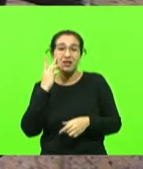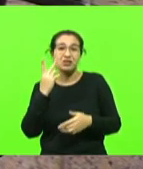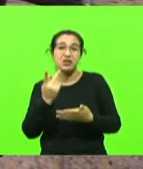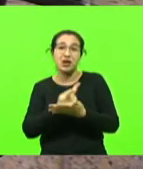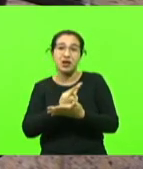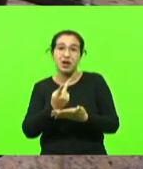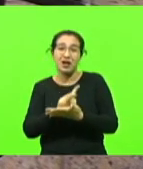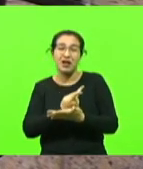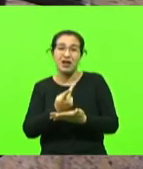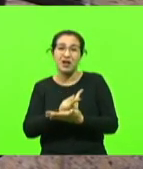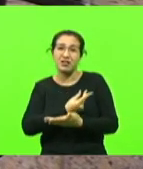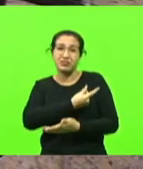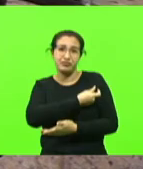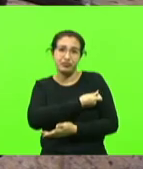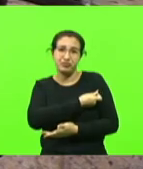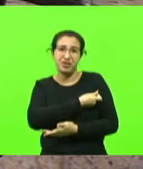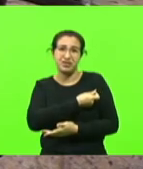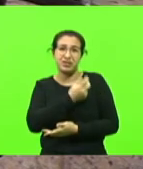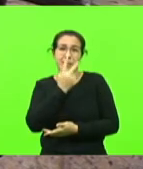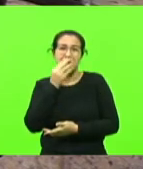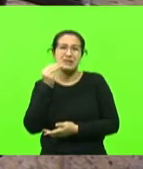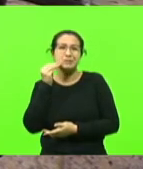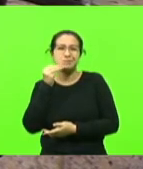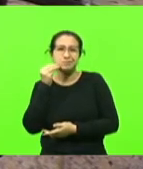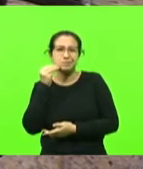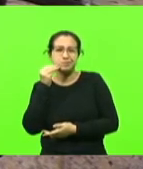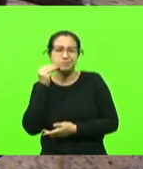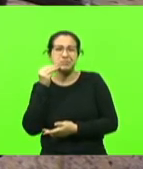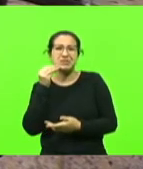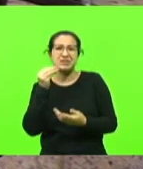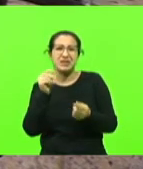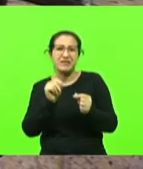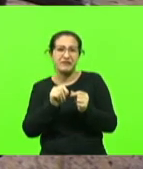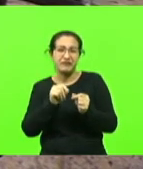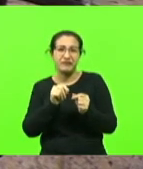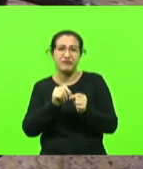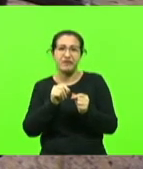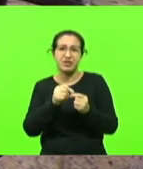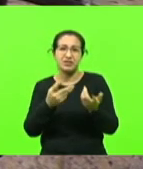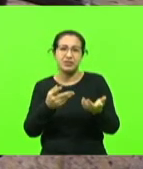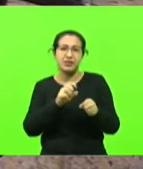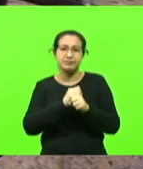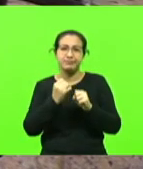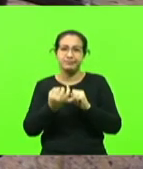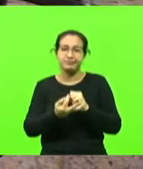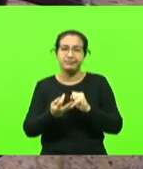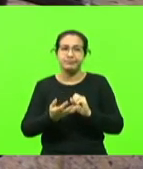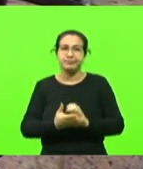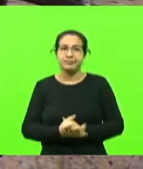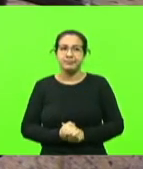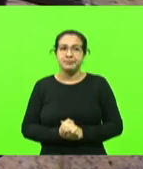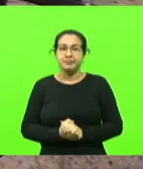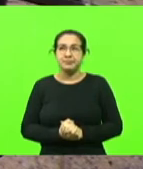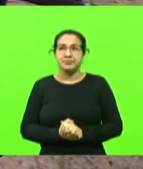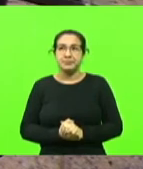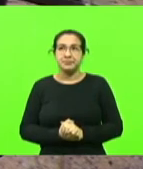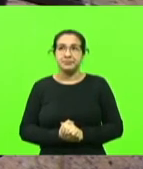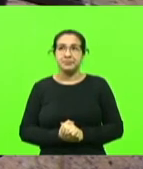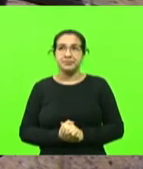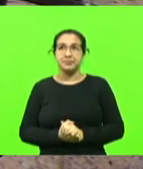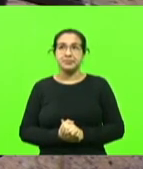não podemos chamar de vacina, desse experimento que está sendo feito em relação ao COVID. vou frisar aqui,